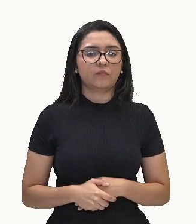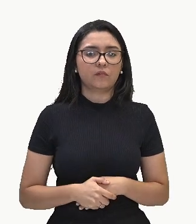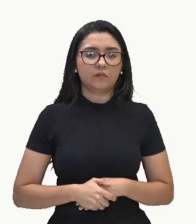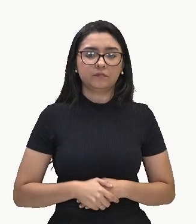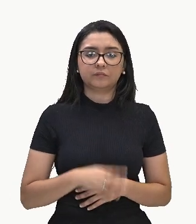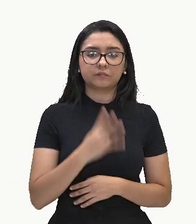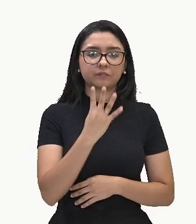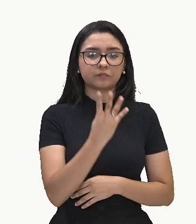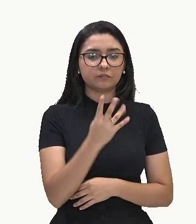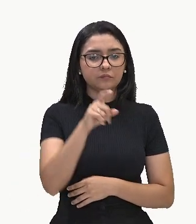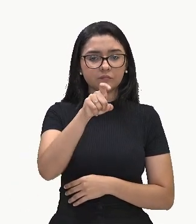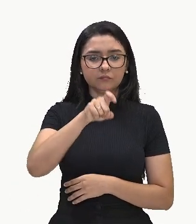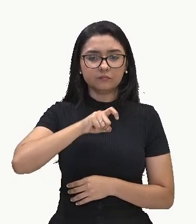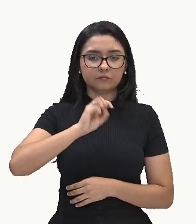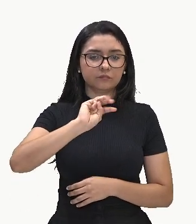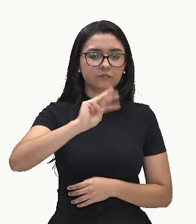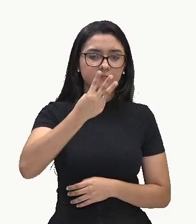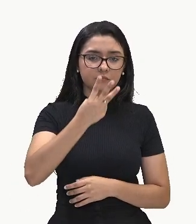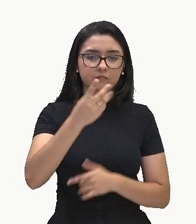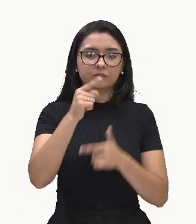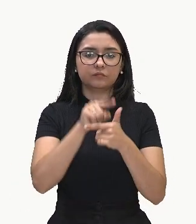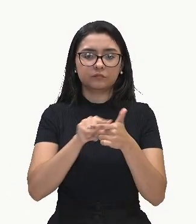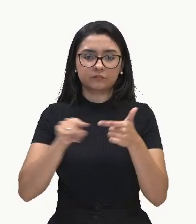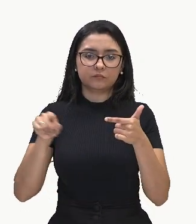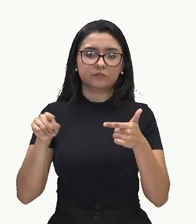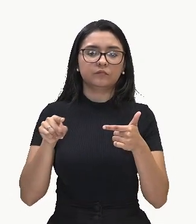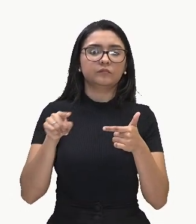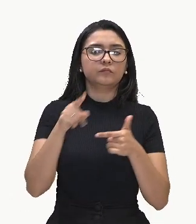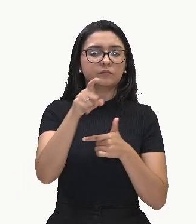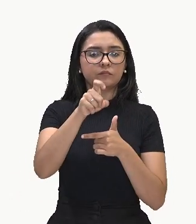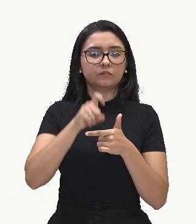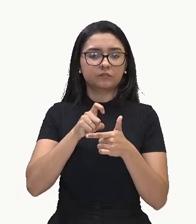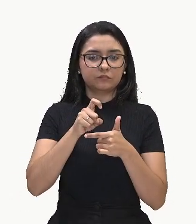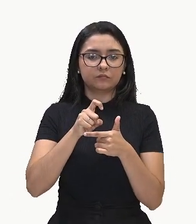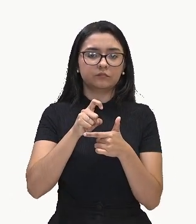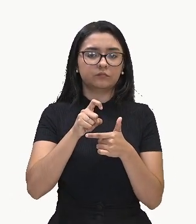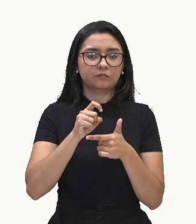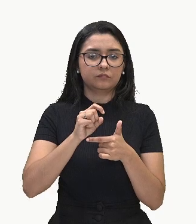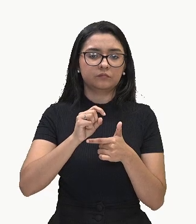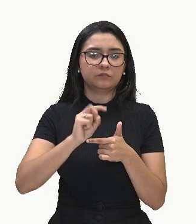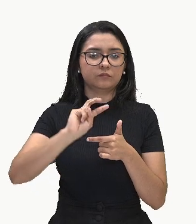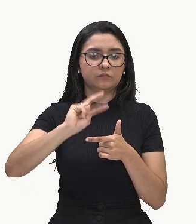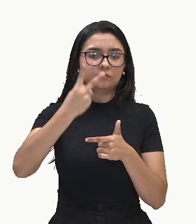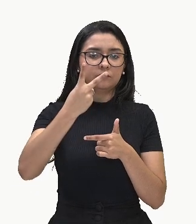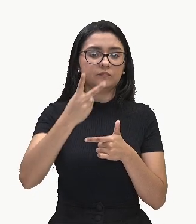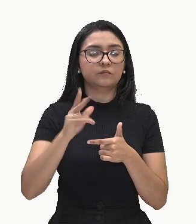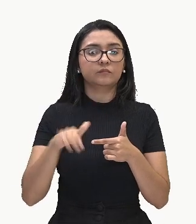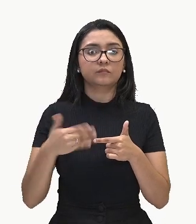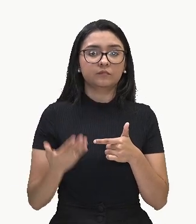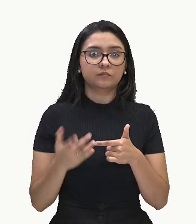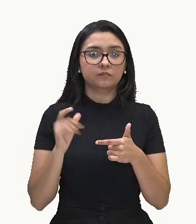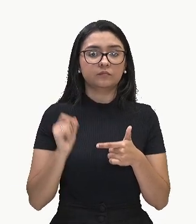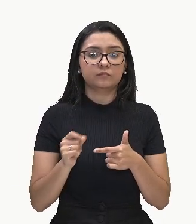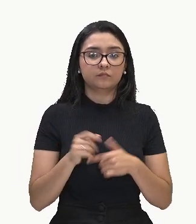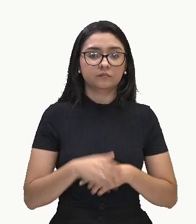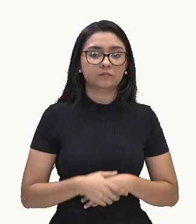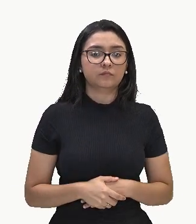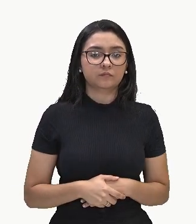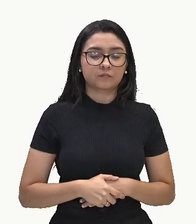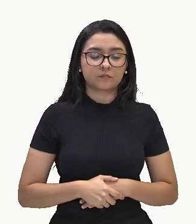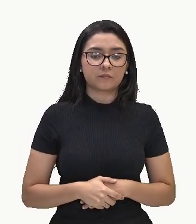4X³ dividido por X². Então, a gente vai dividir coeficiente